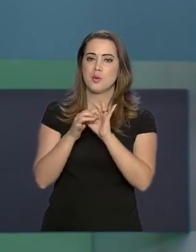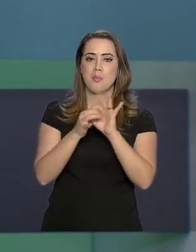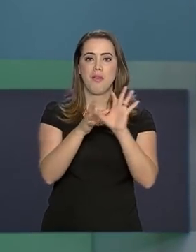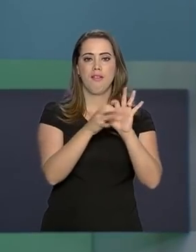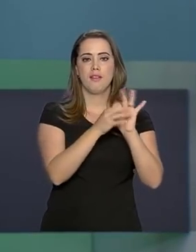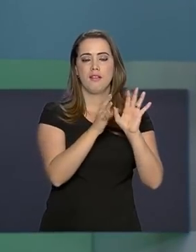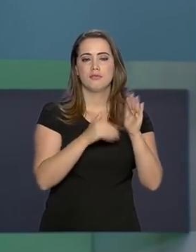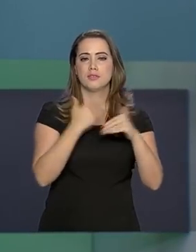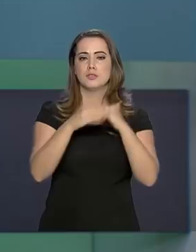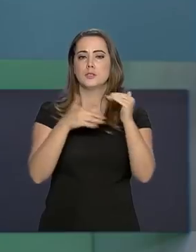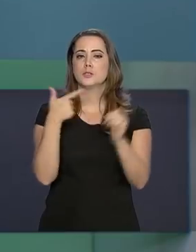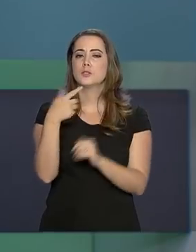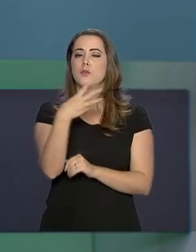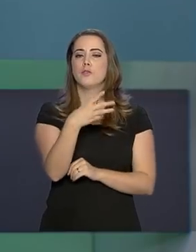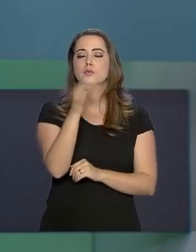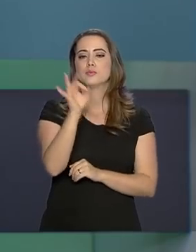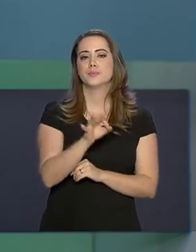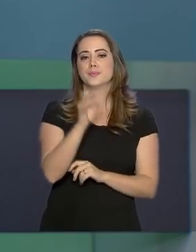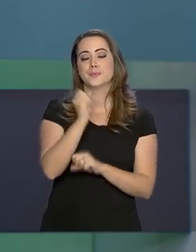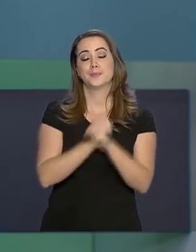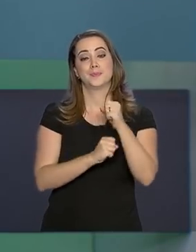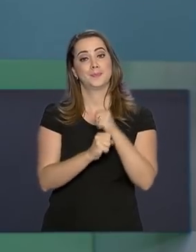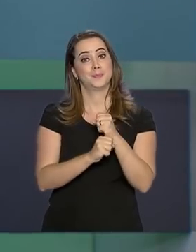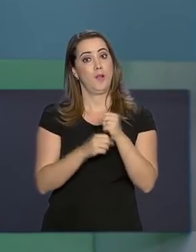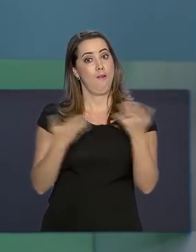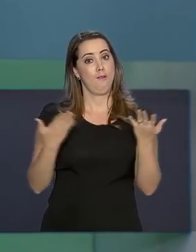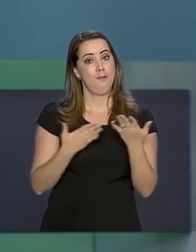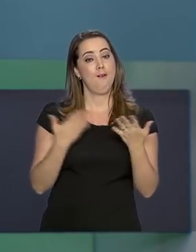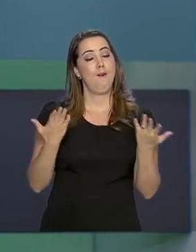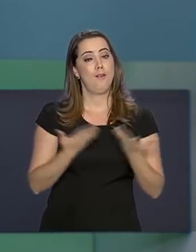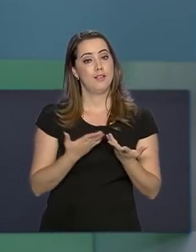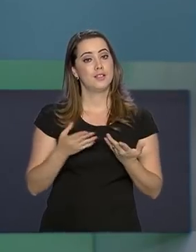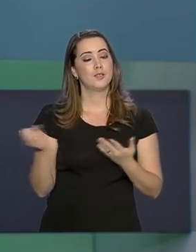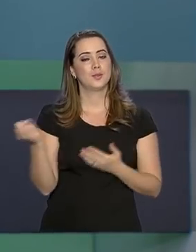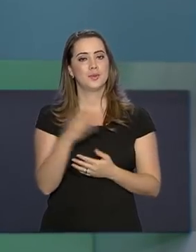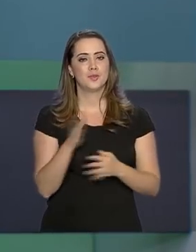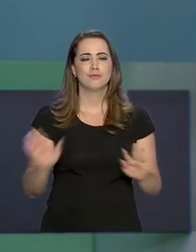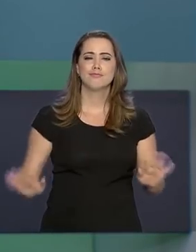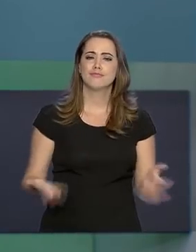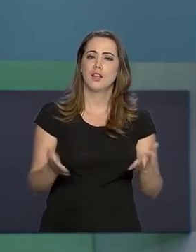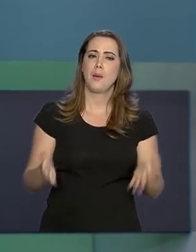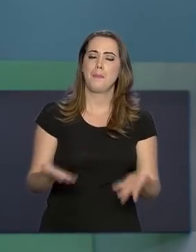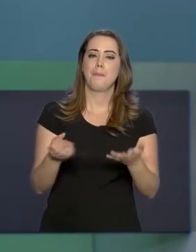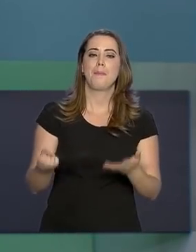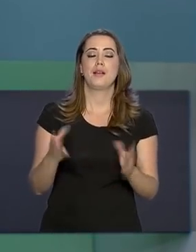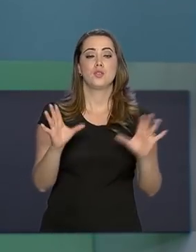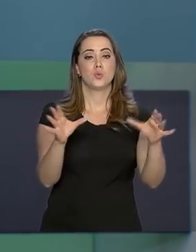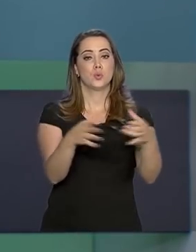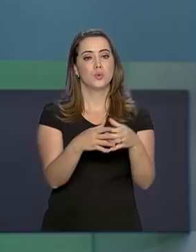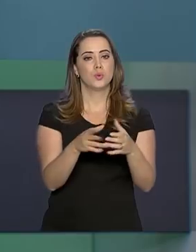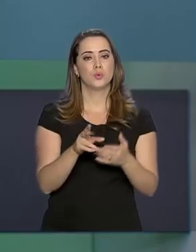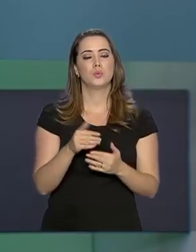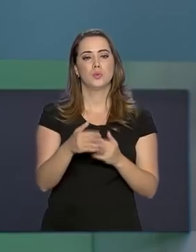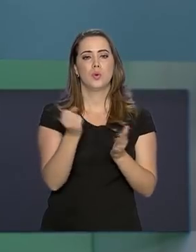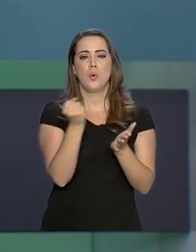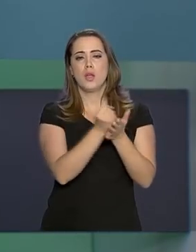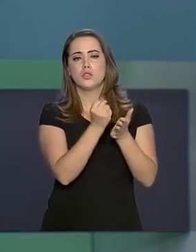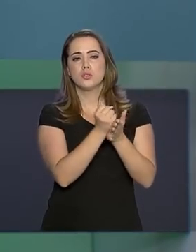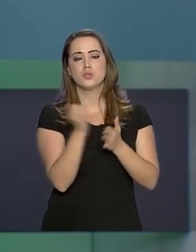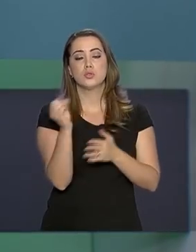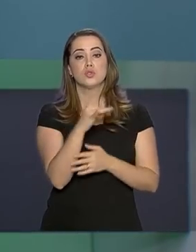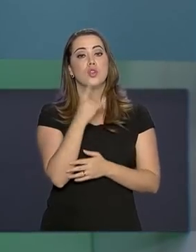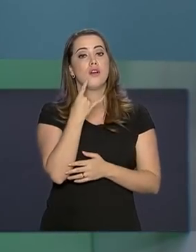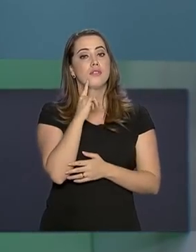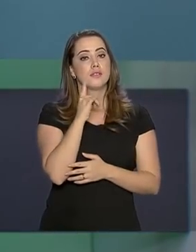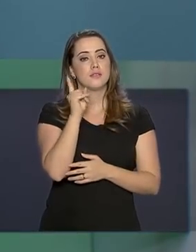cresceu 23% no ano passado. Agora, uma novidade vai impulsionar ainda mais o setor. O registro de novas